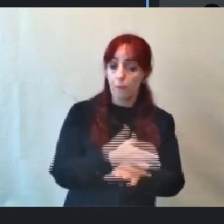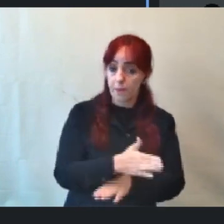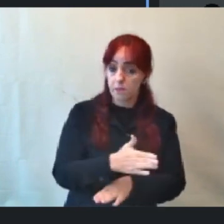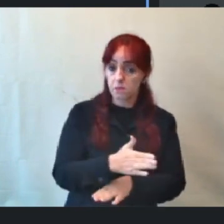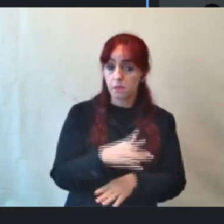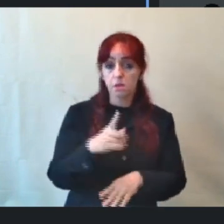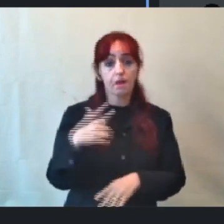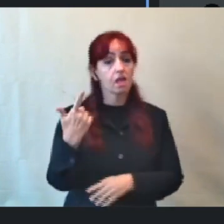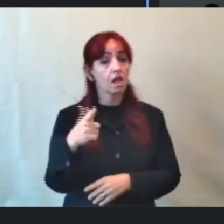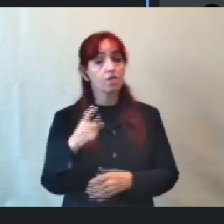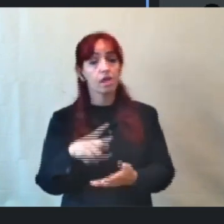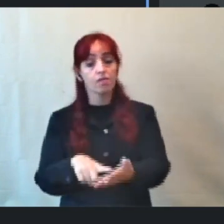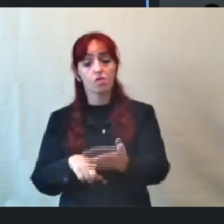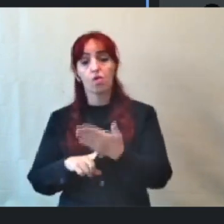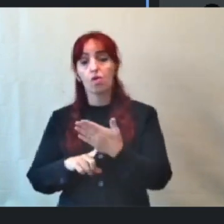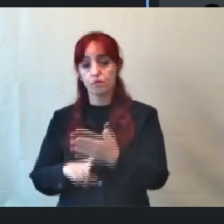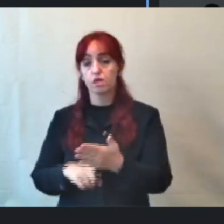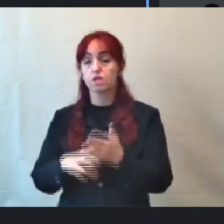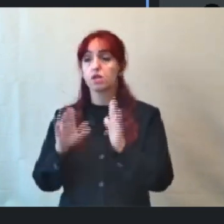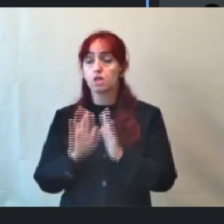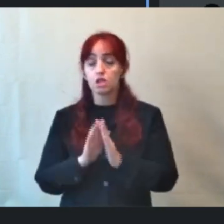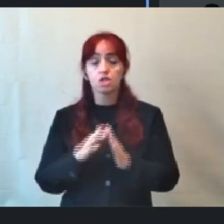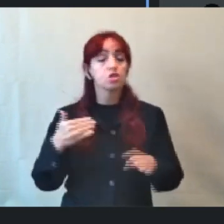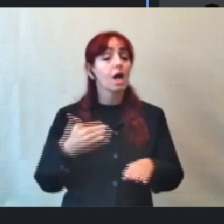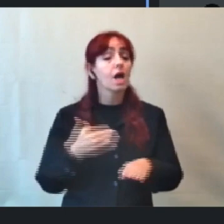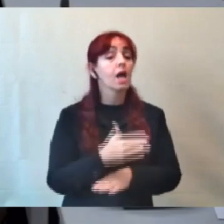essa comissão, ela já entrou direto na convocação.